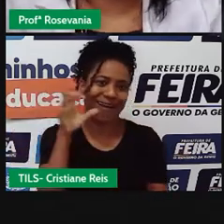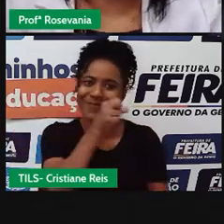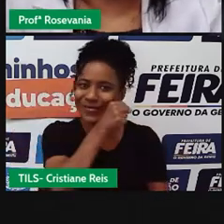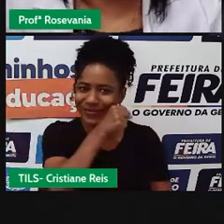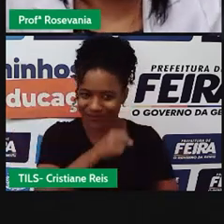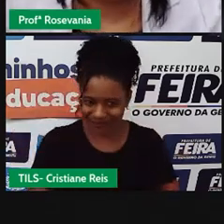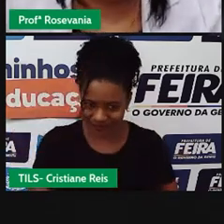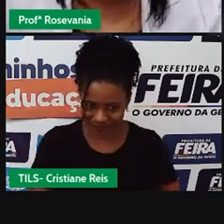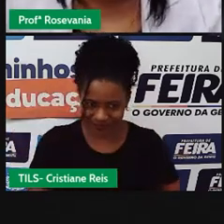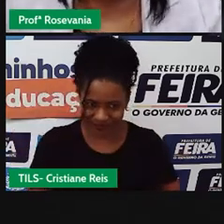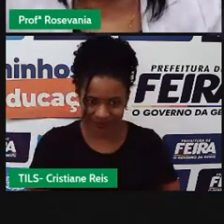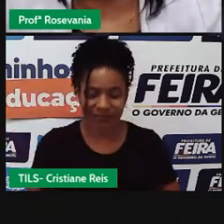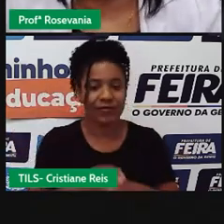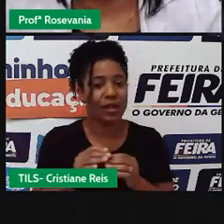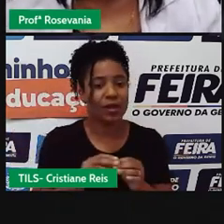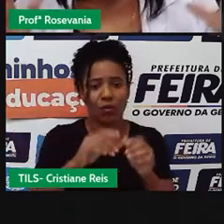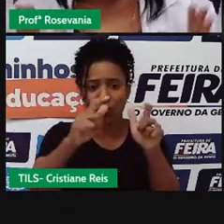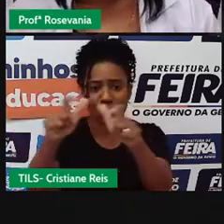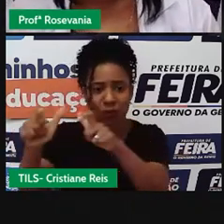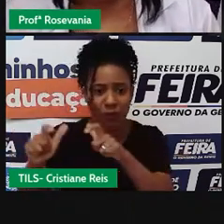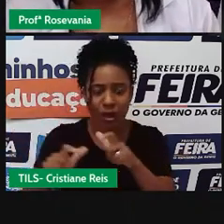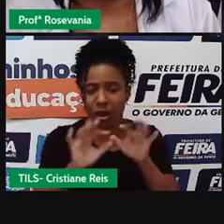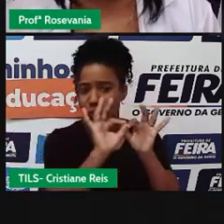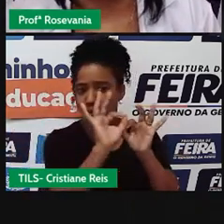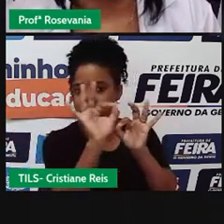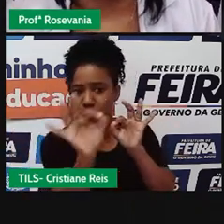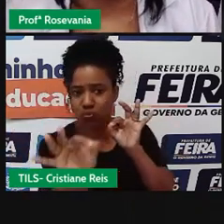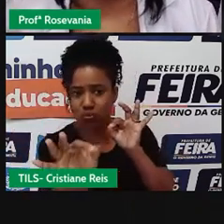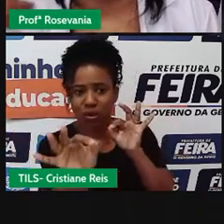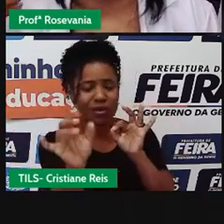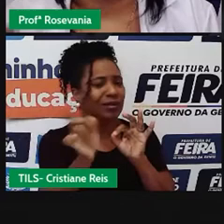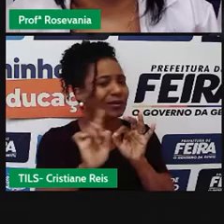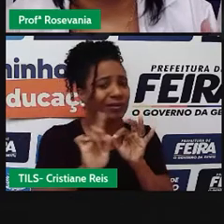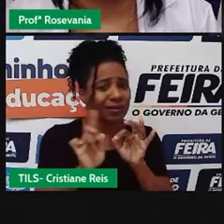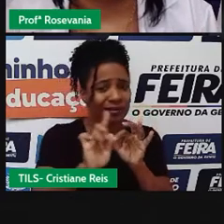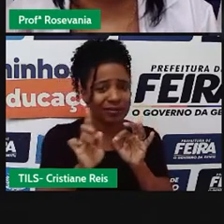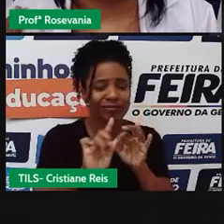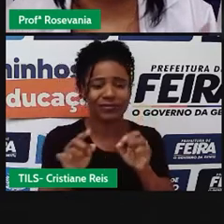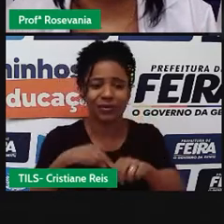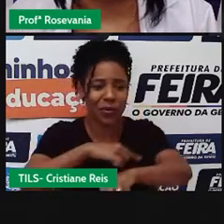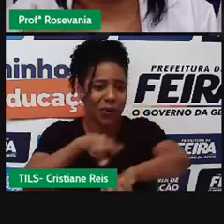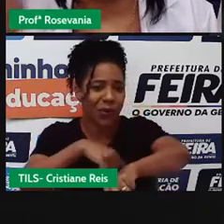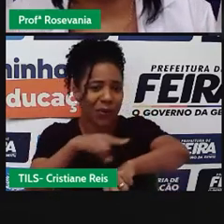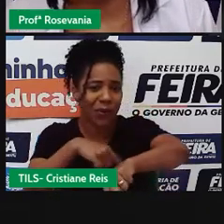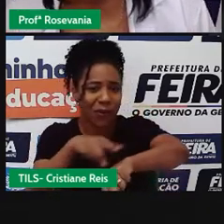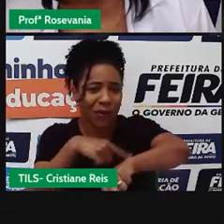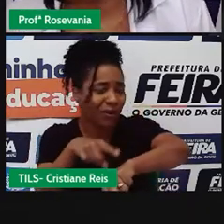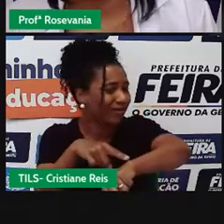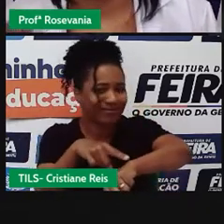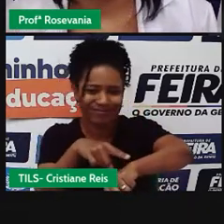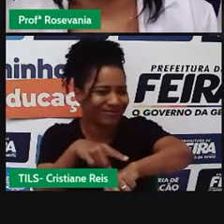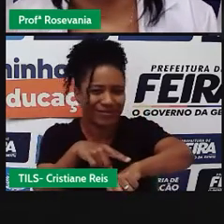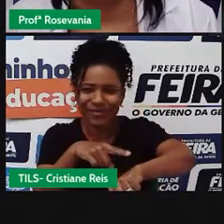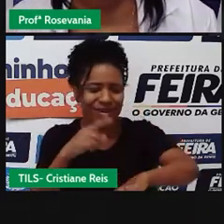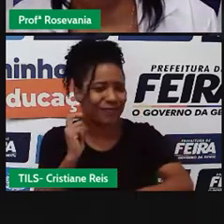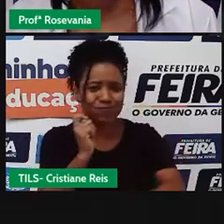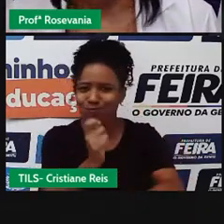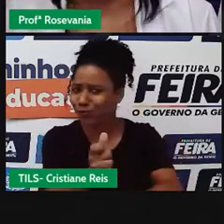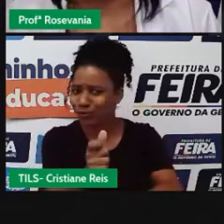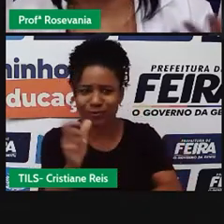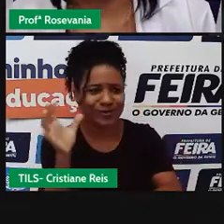ficaram tão distantes como eram, né, acabaram se aproximando, as horas, pra você chegar de um canto pra outro também,